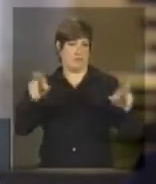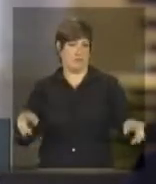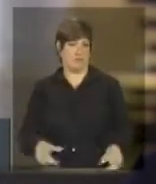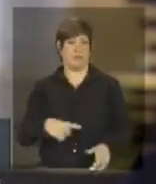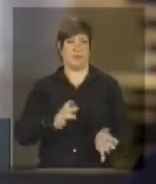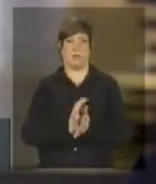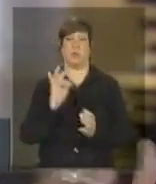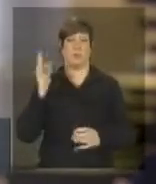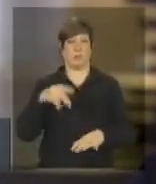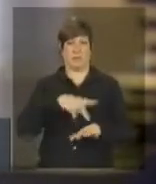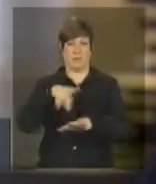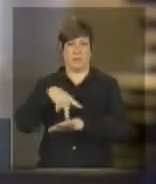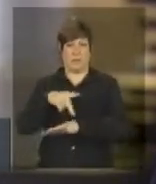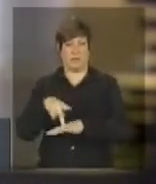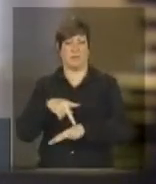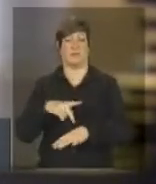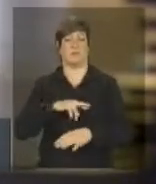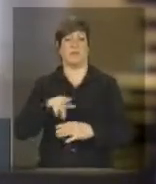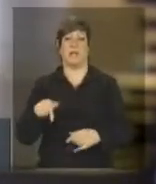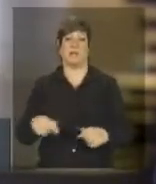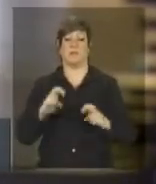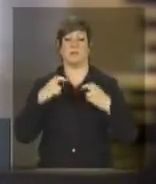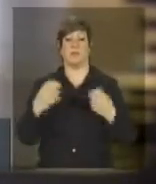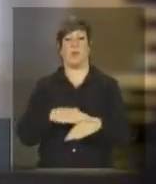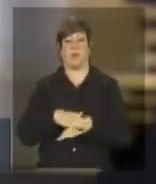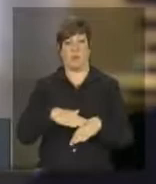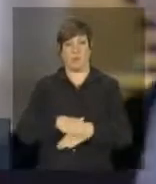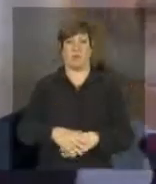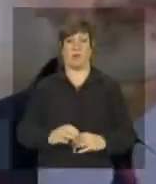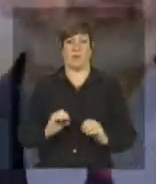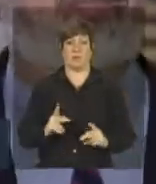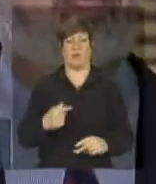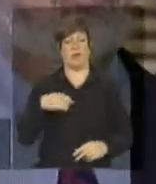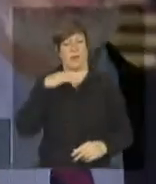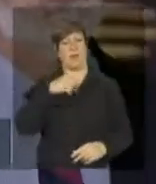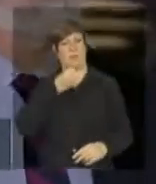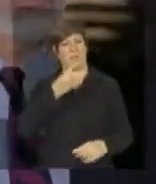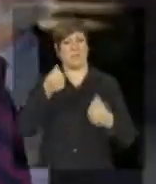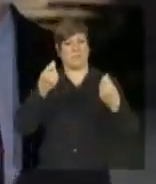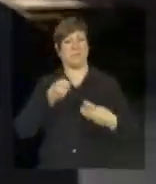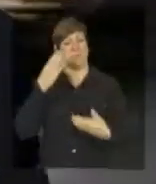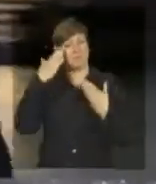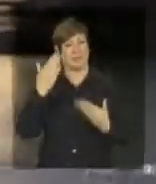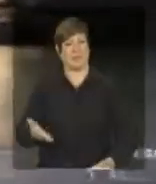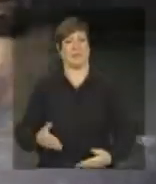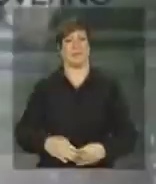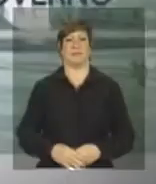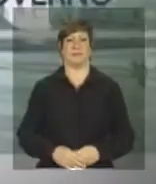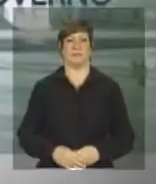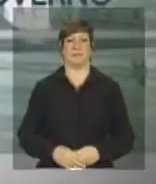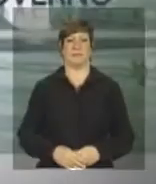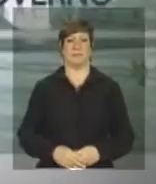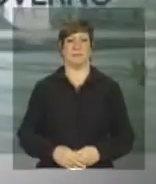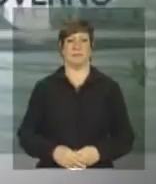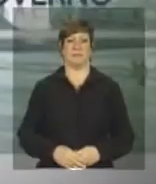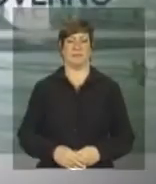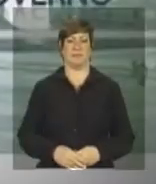e vários países e é isso que vem para a mesa para buscar consenso eu acho que tem um bom espírito obrigada gente tchau, boa noite você